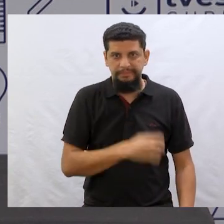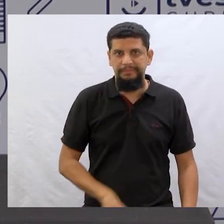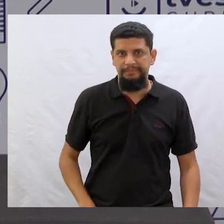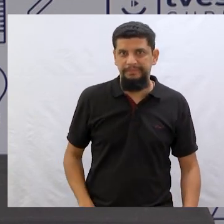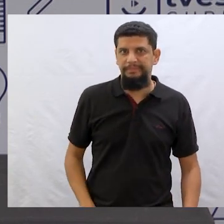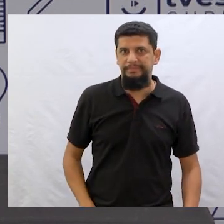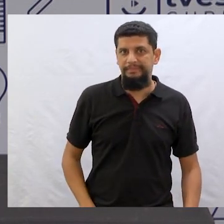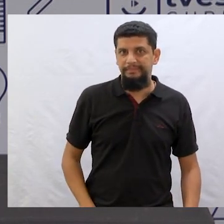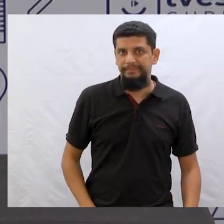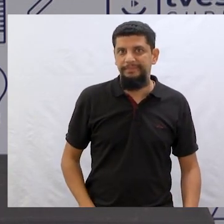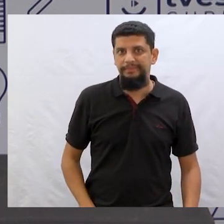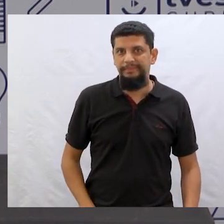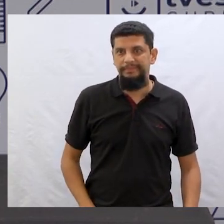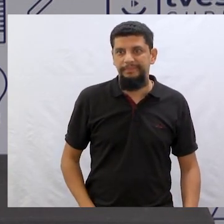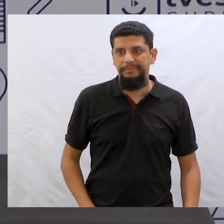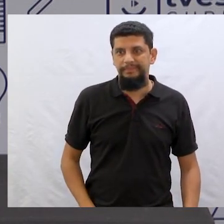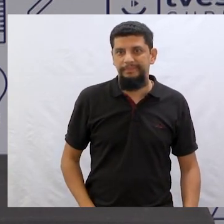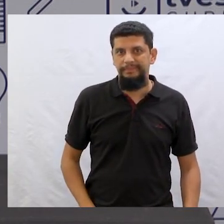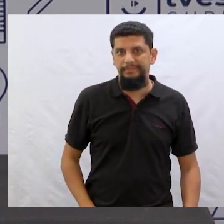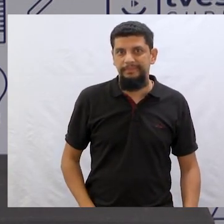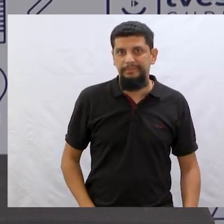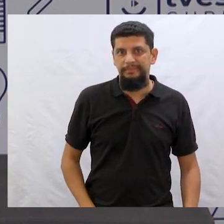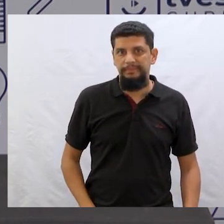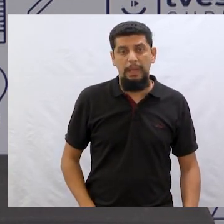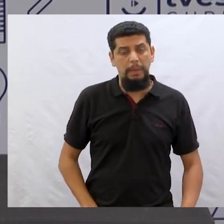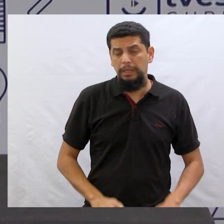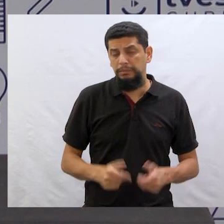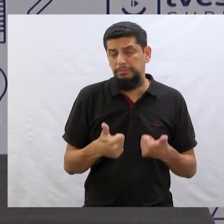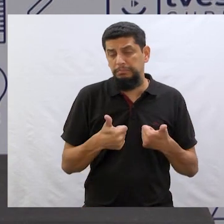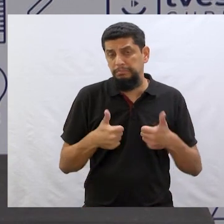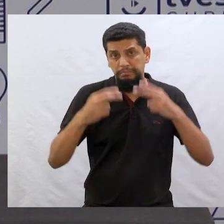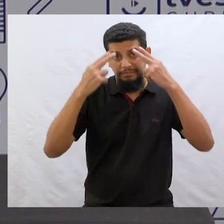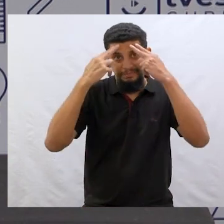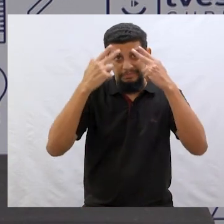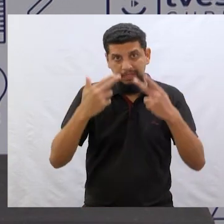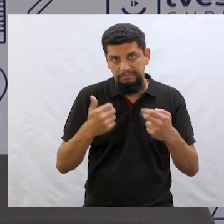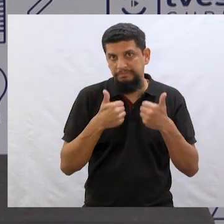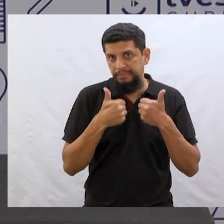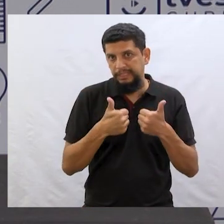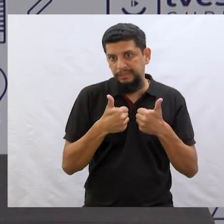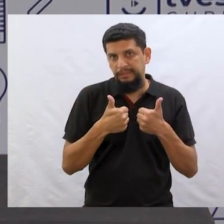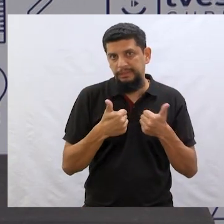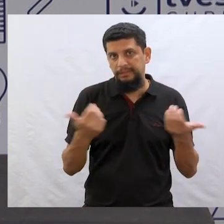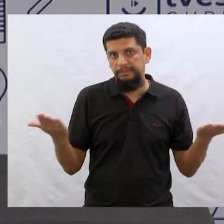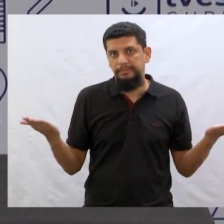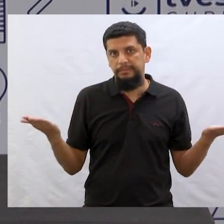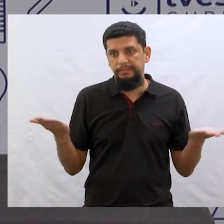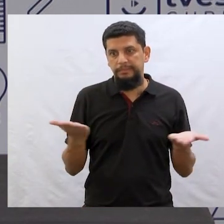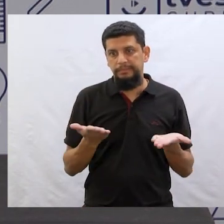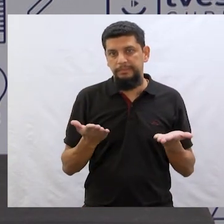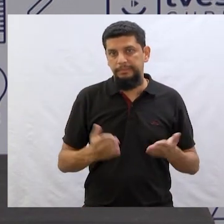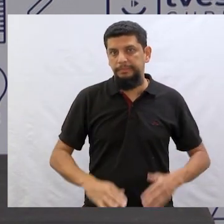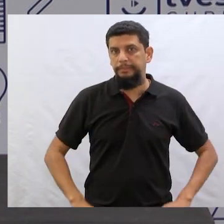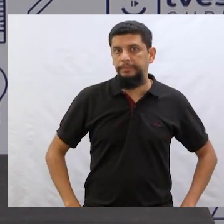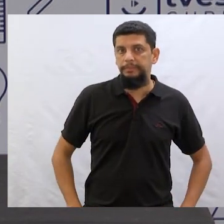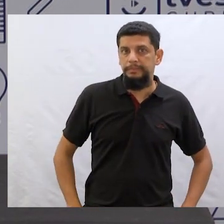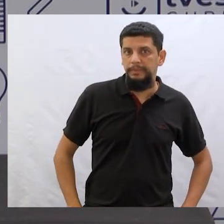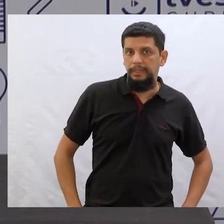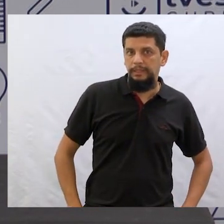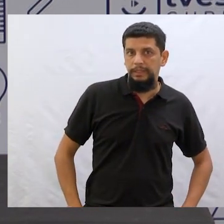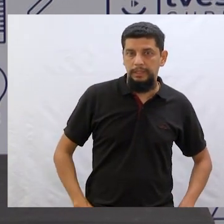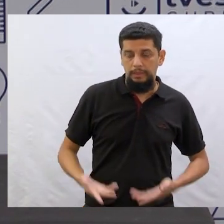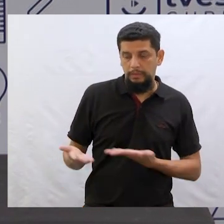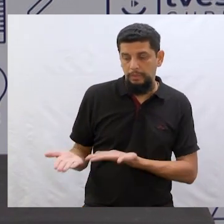pro nosso quadro falha nossa, né? Mas é justificável nesse caso, não é? E,